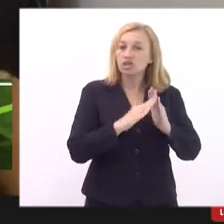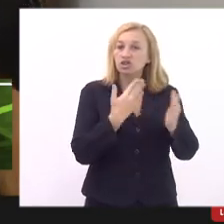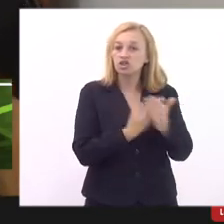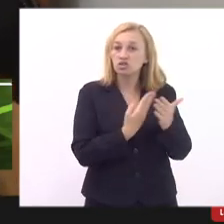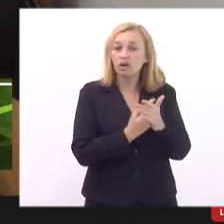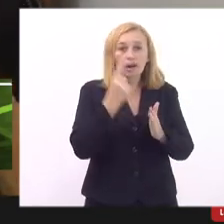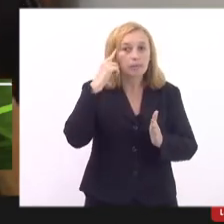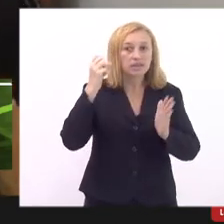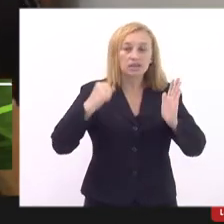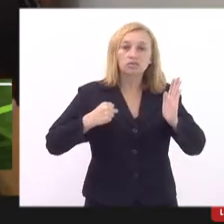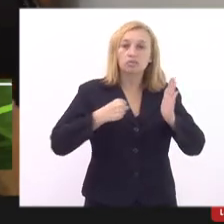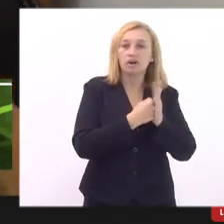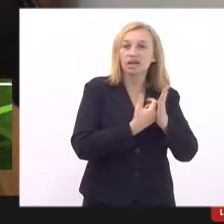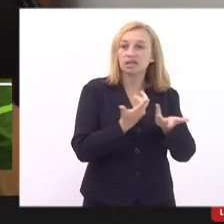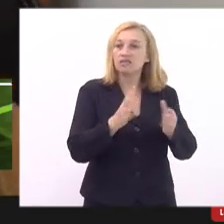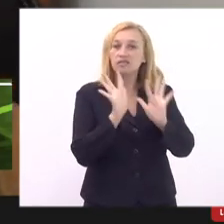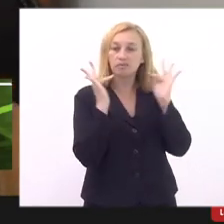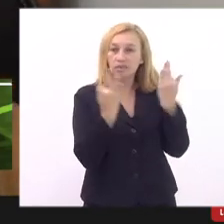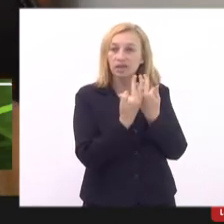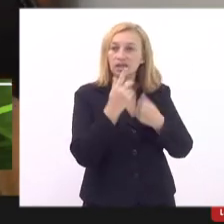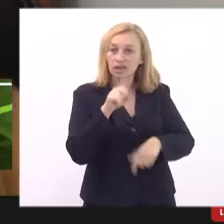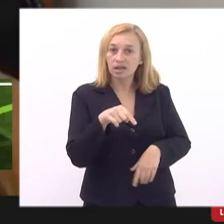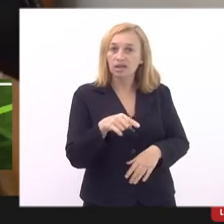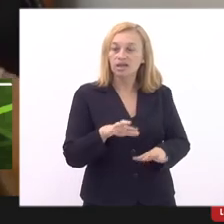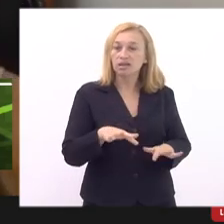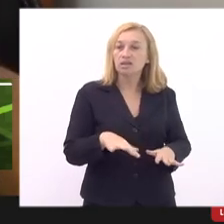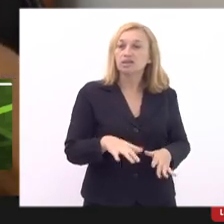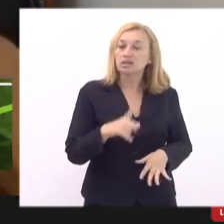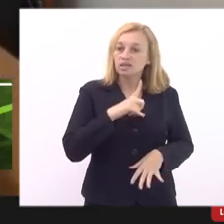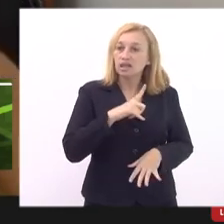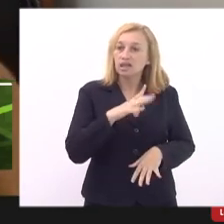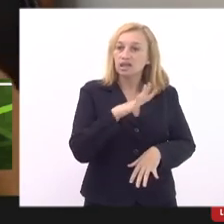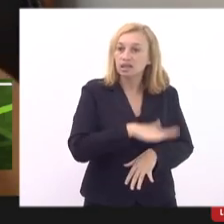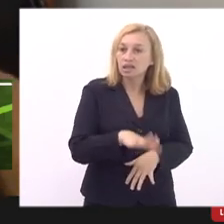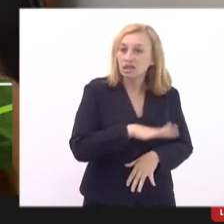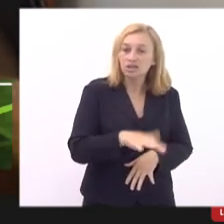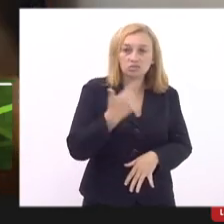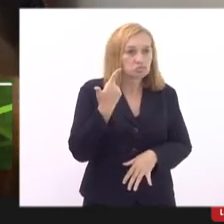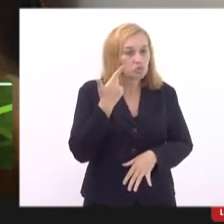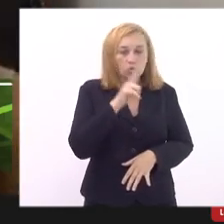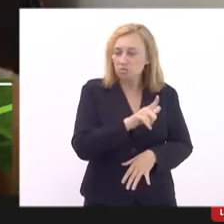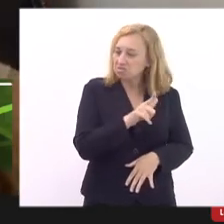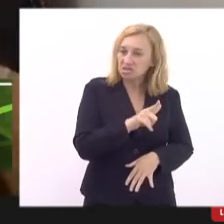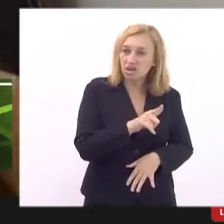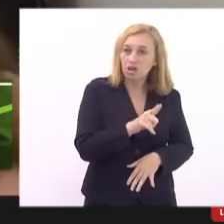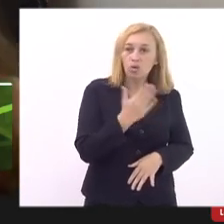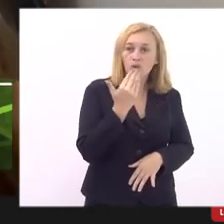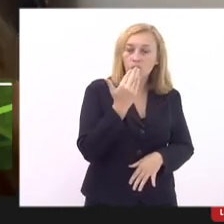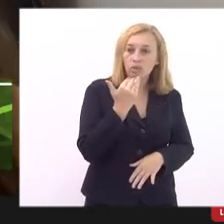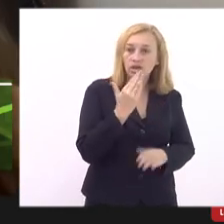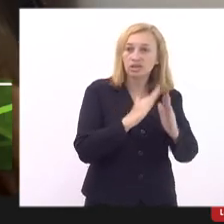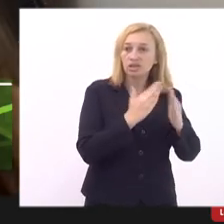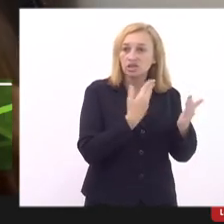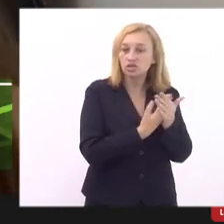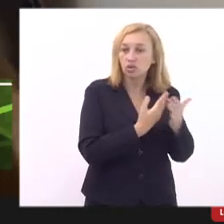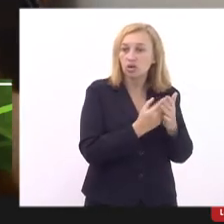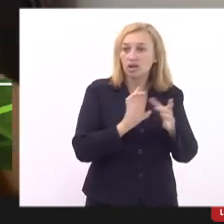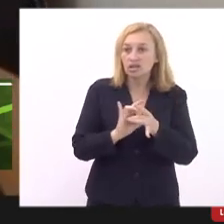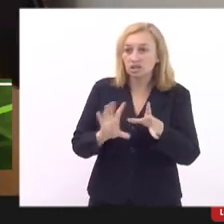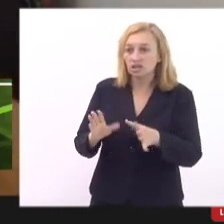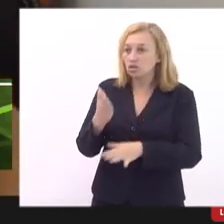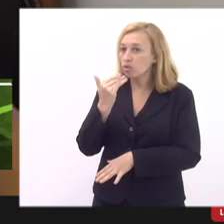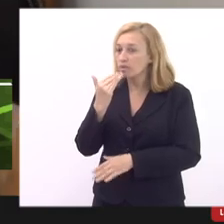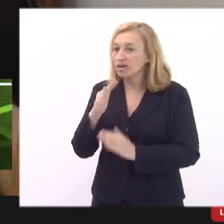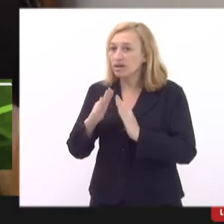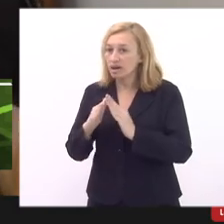para as famílias enfim ter criança que quando consegue comer na escola ela deixa de comer em casa para